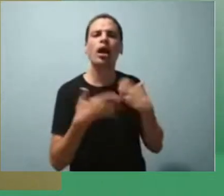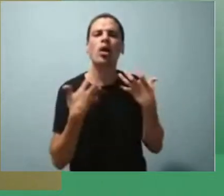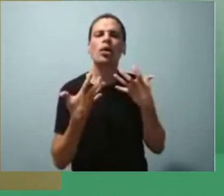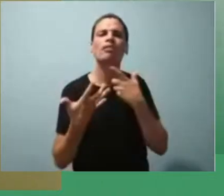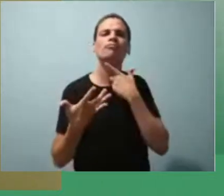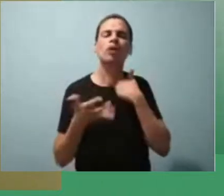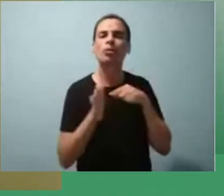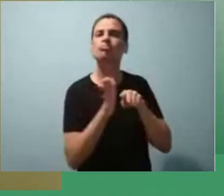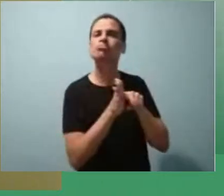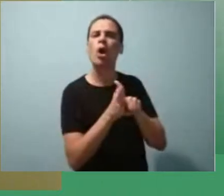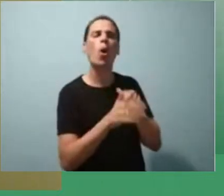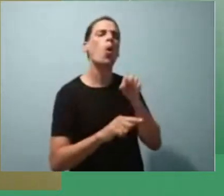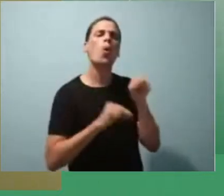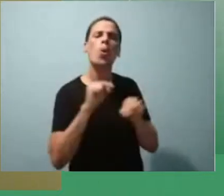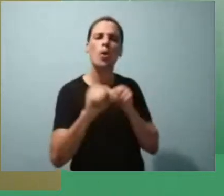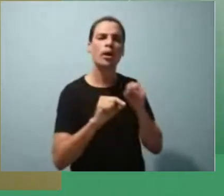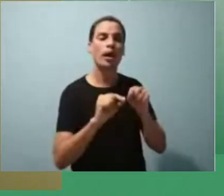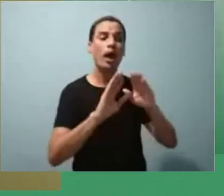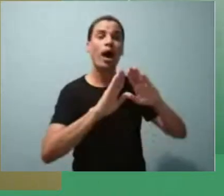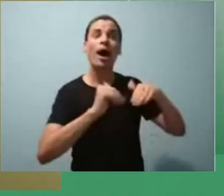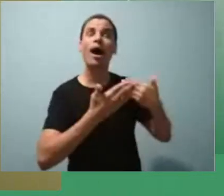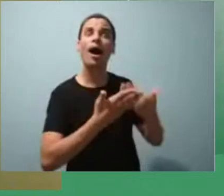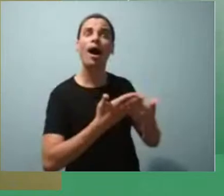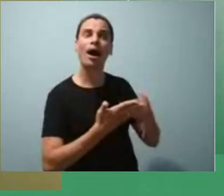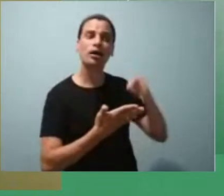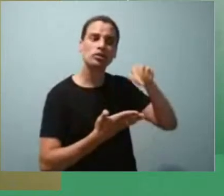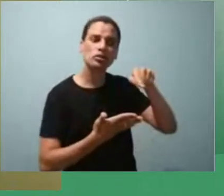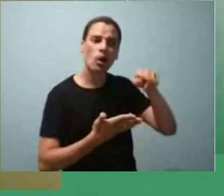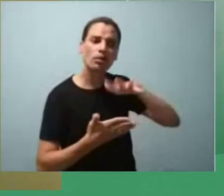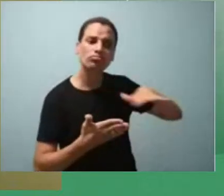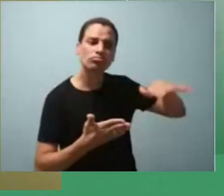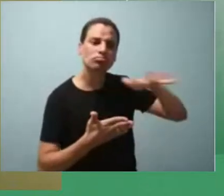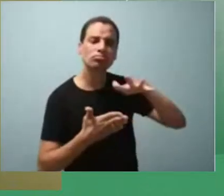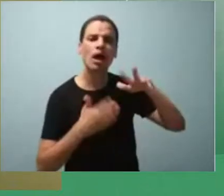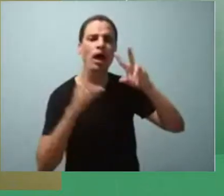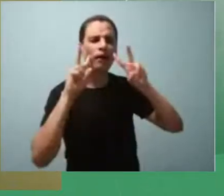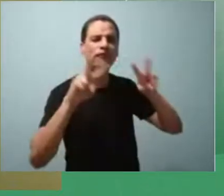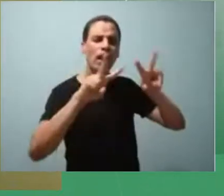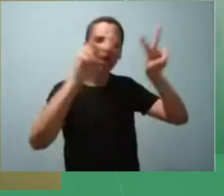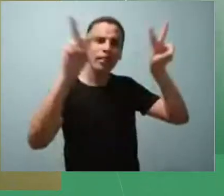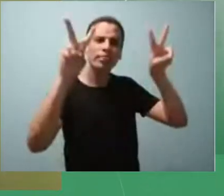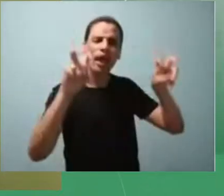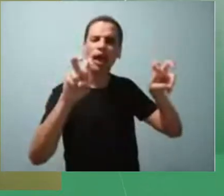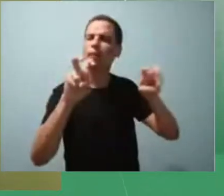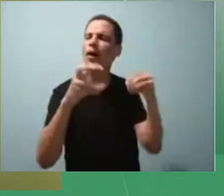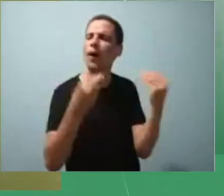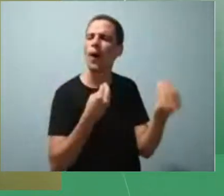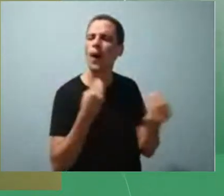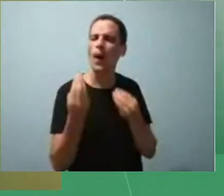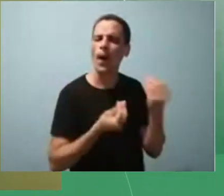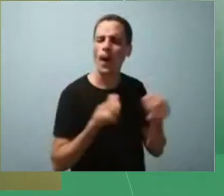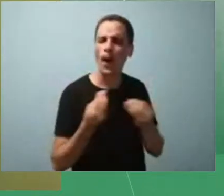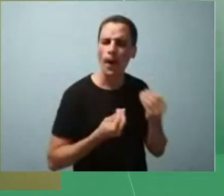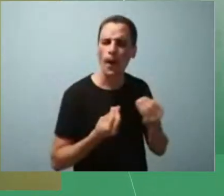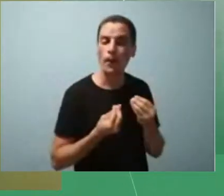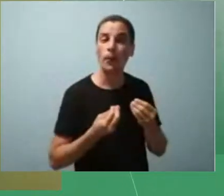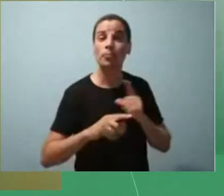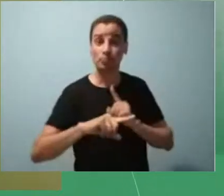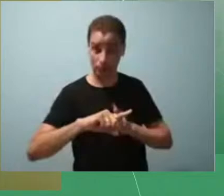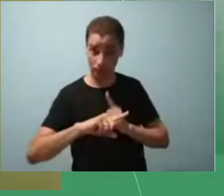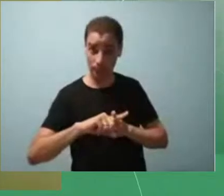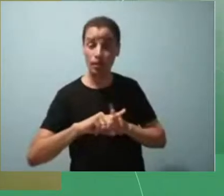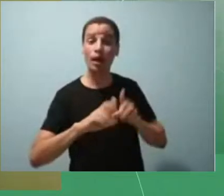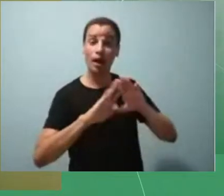que a escola encara esse tema, né? Já que a escola, ela pode, dentro da